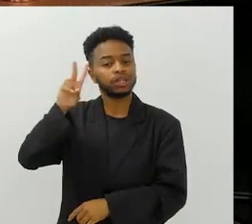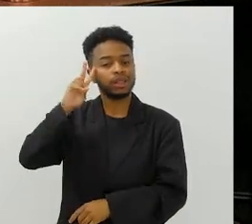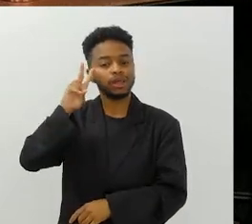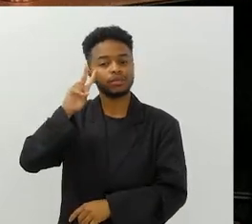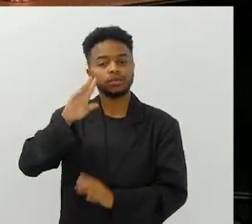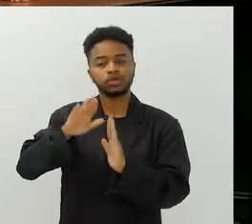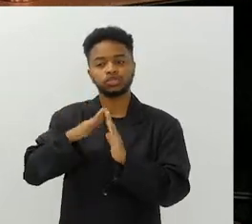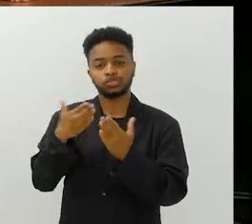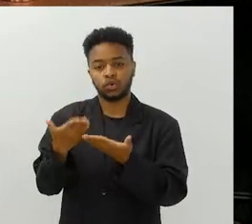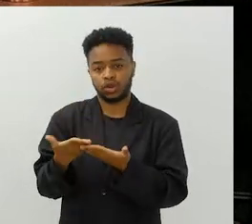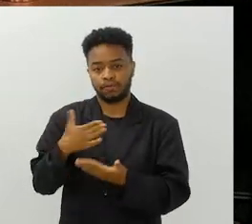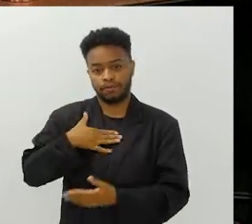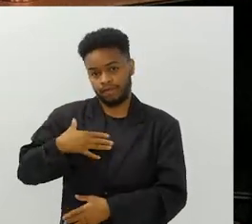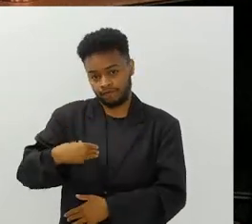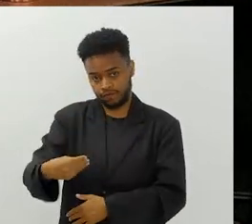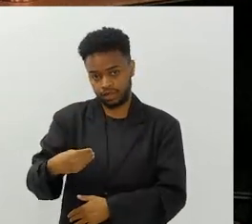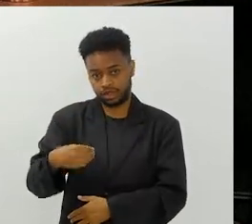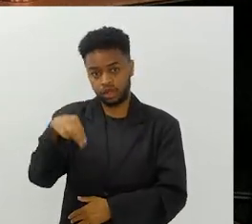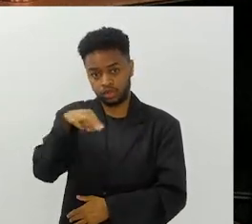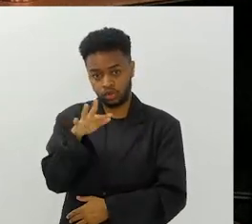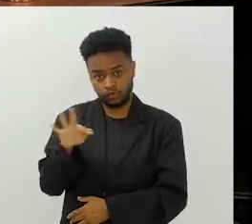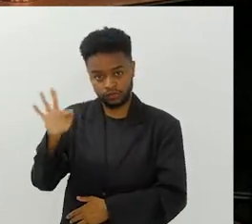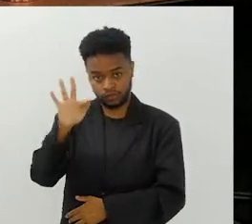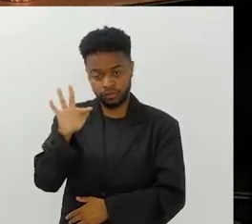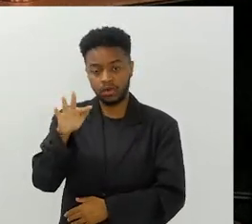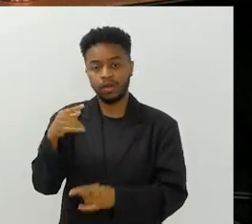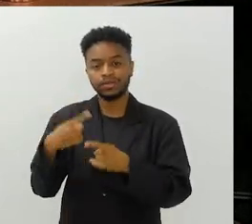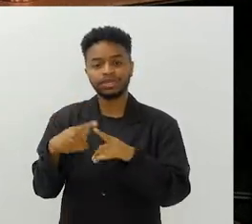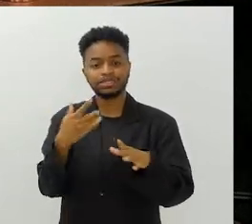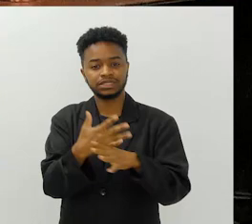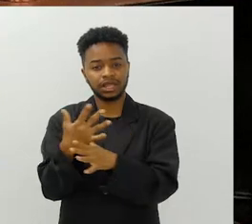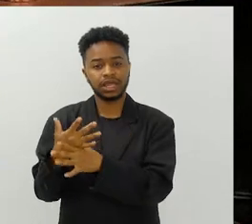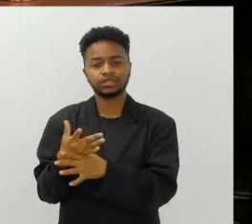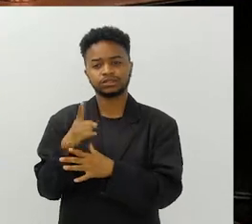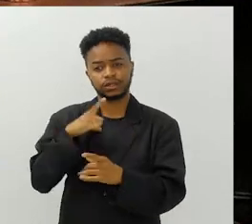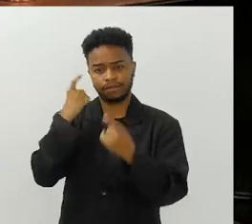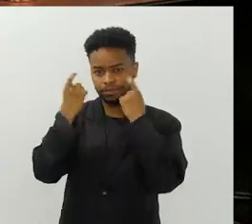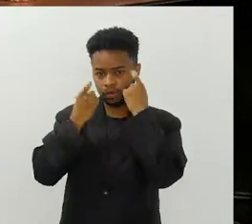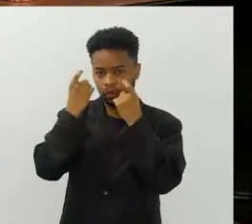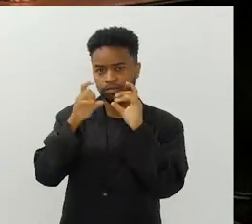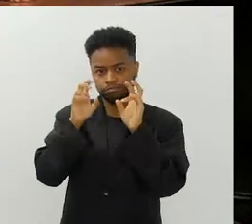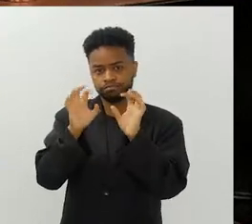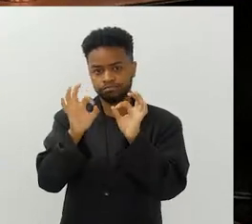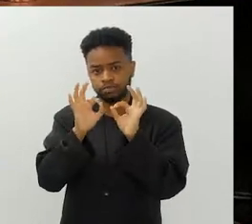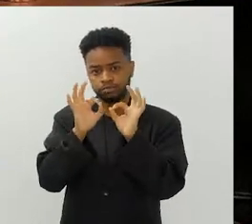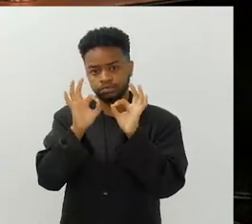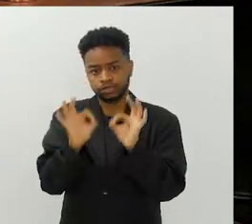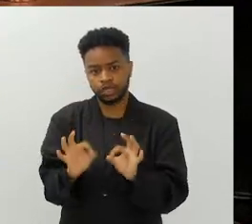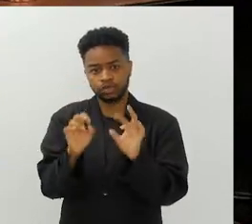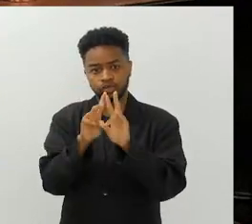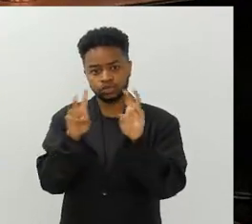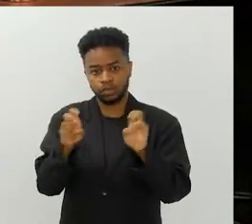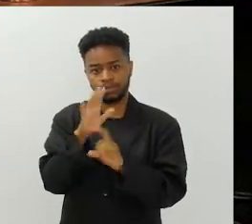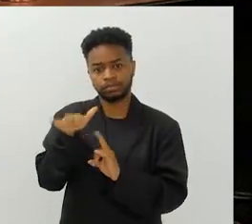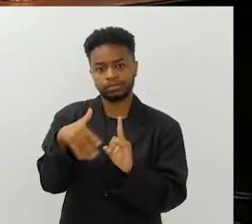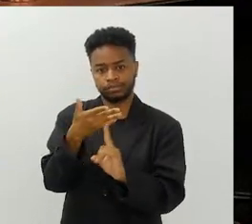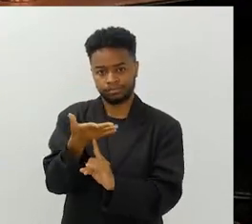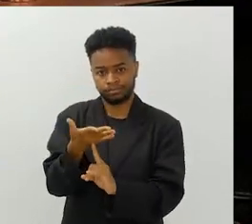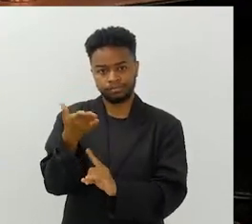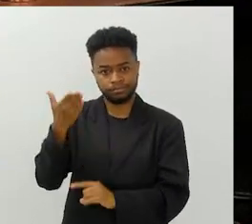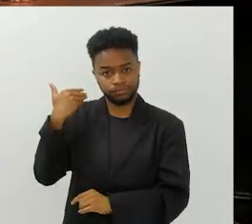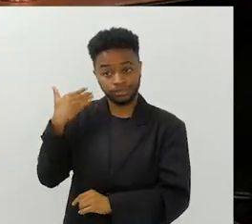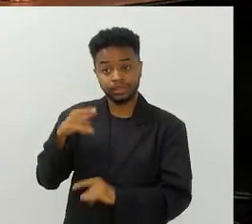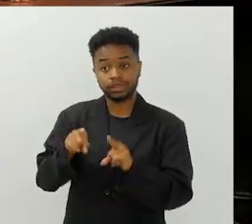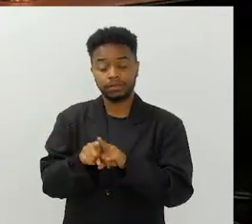sempre lembro da escola das minhas filhas em Nova Friburgo, que é uma cidade que tem uma grande preocupação com o meio ambiente, pelo menos naquela